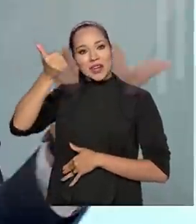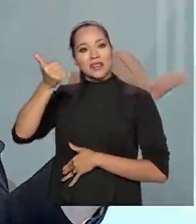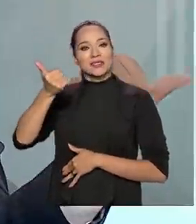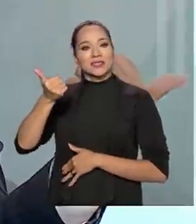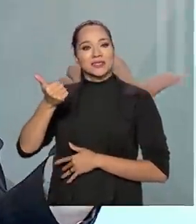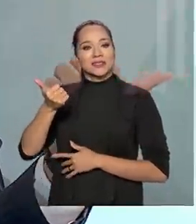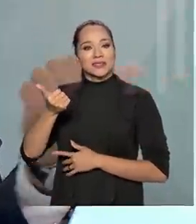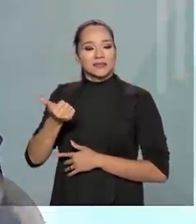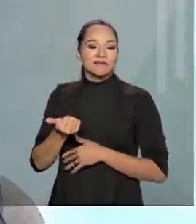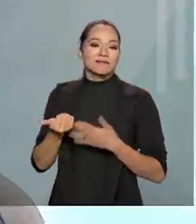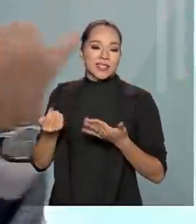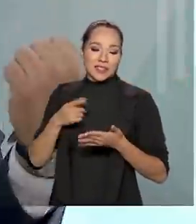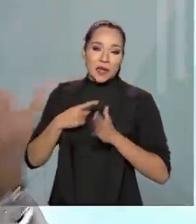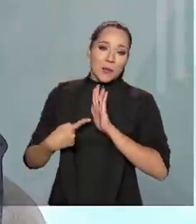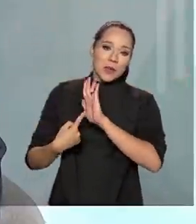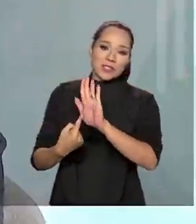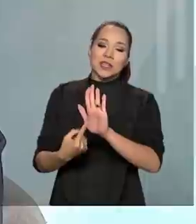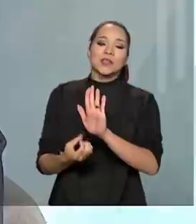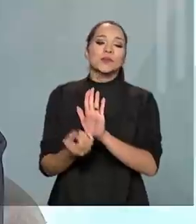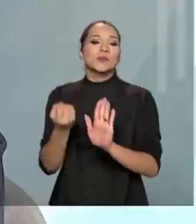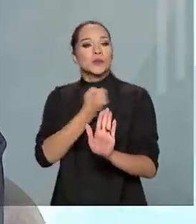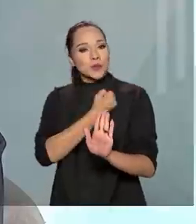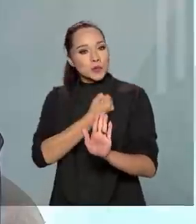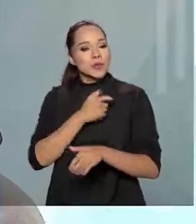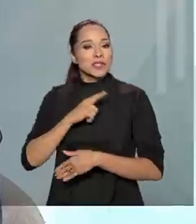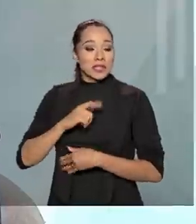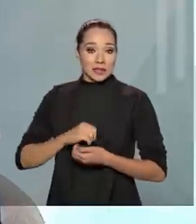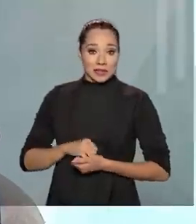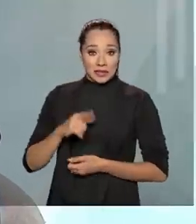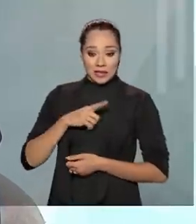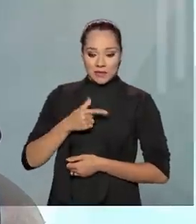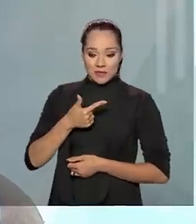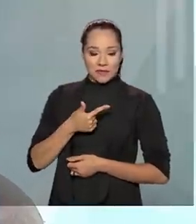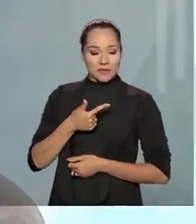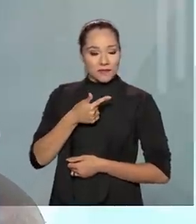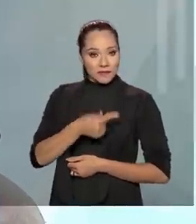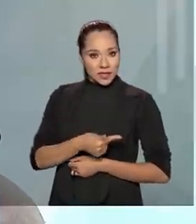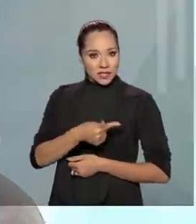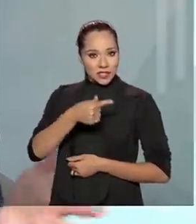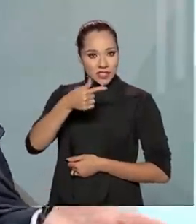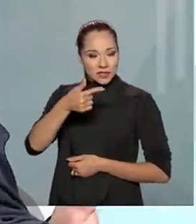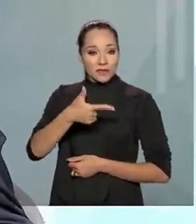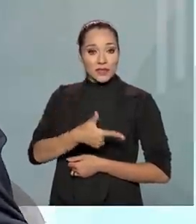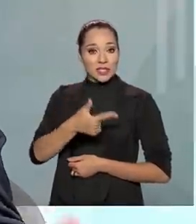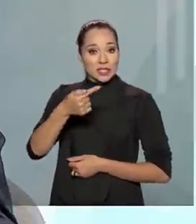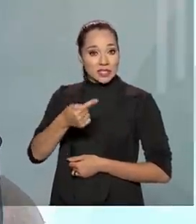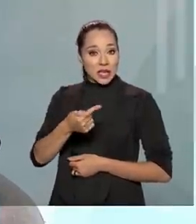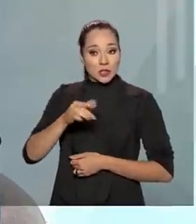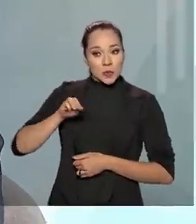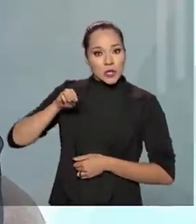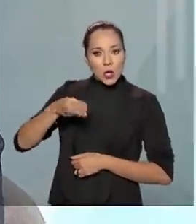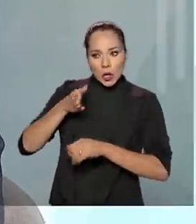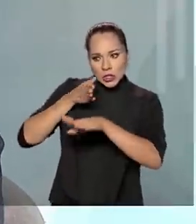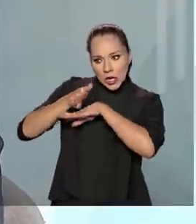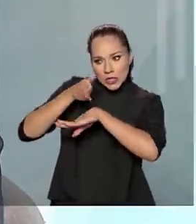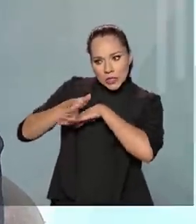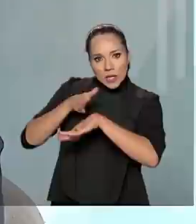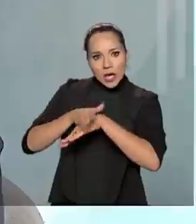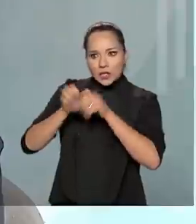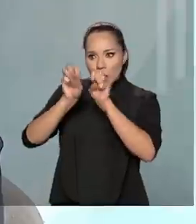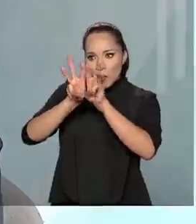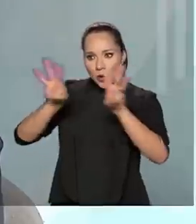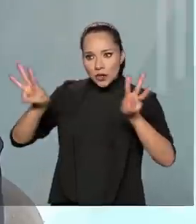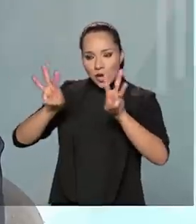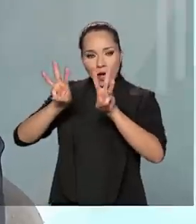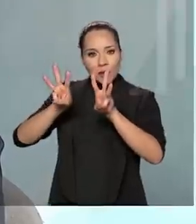Isso vem se reproduzindo nos números que nós temos. Nós tivemos 27,7 milhões de acessos ao portal da transparência do governo esse